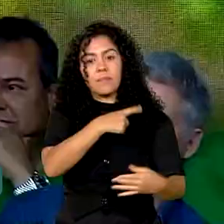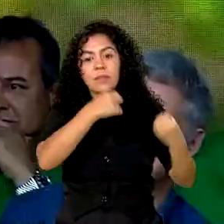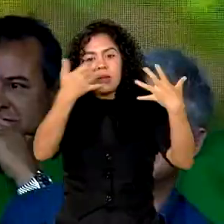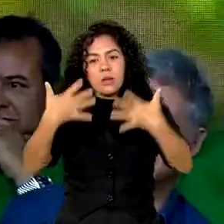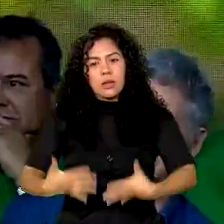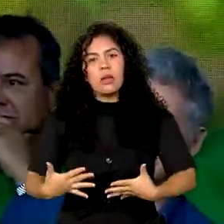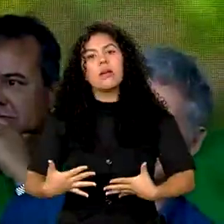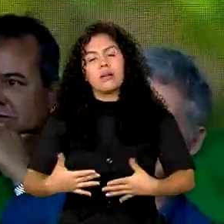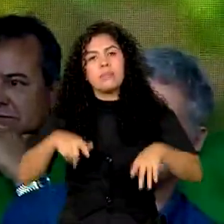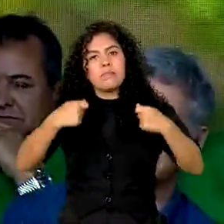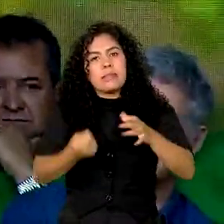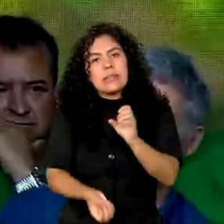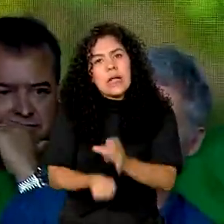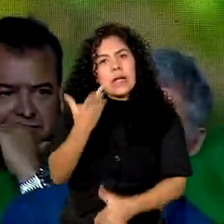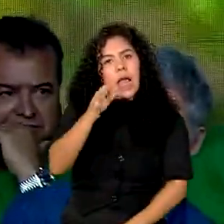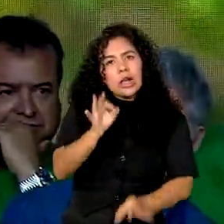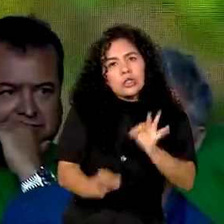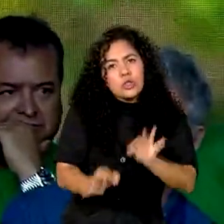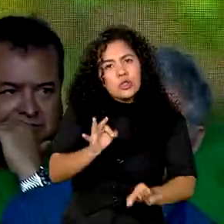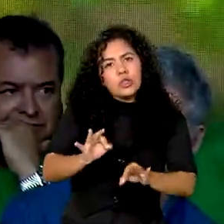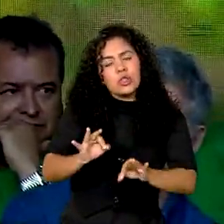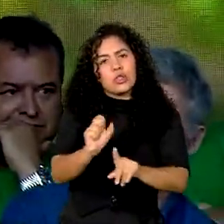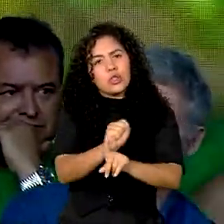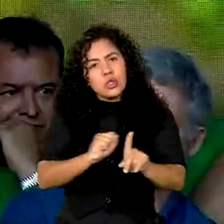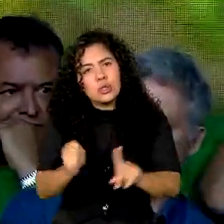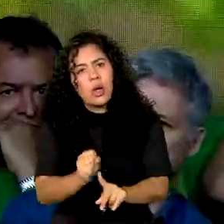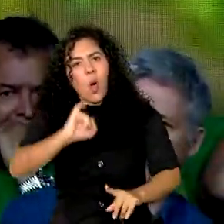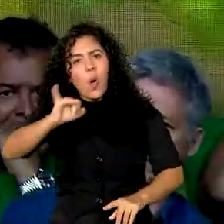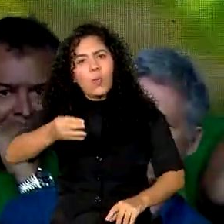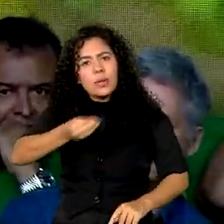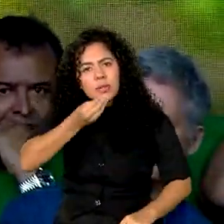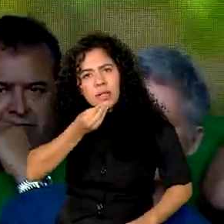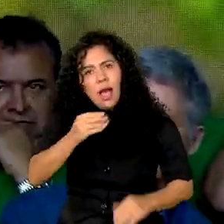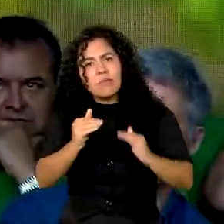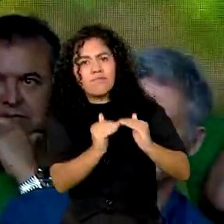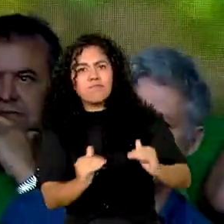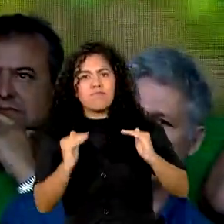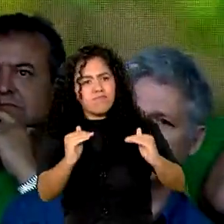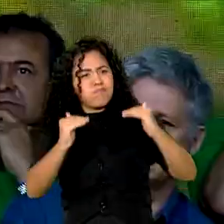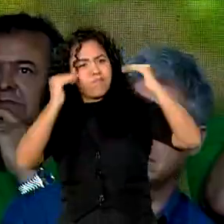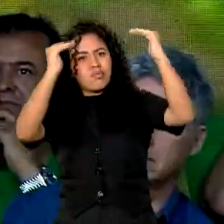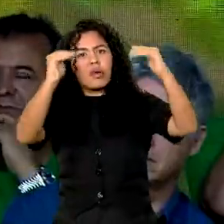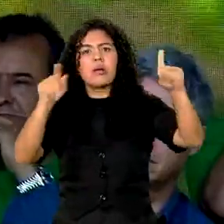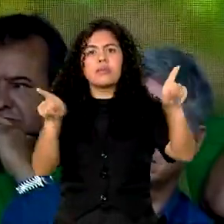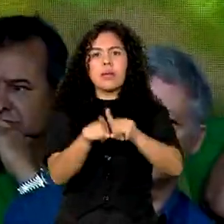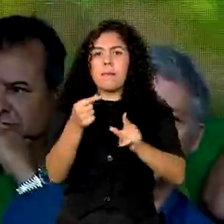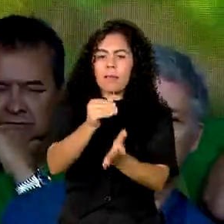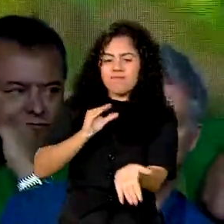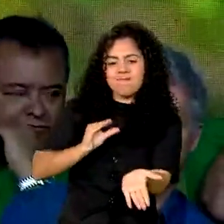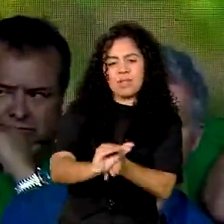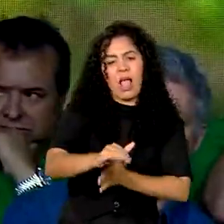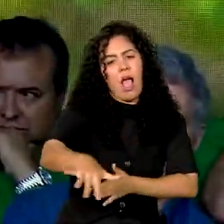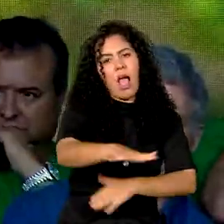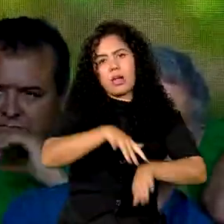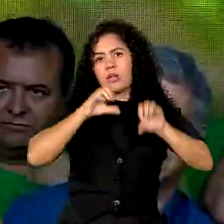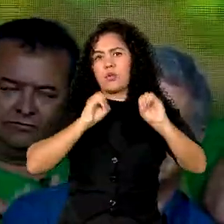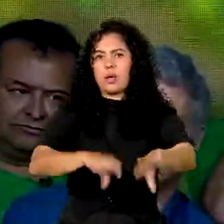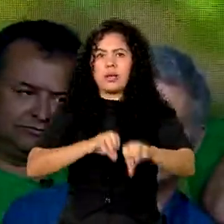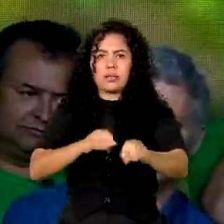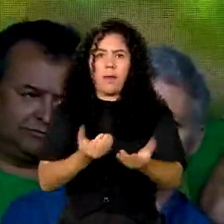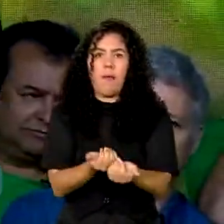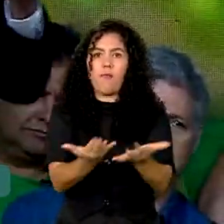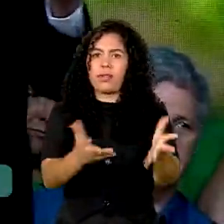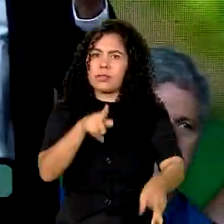Criar justiça social, oportunidade, soberania, a não ser investido na educação do seu povo.